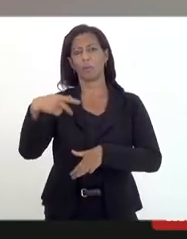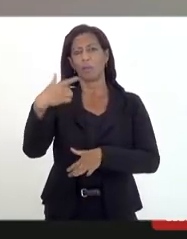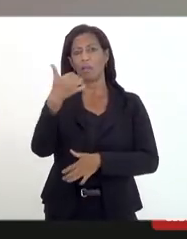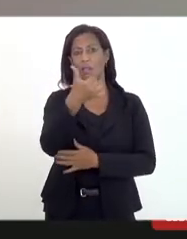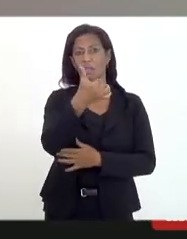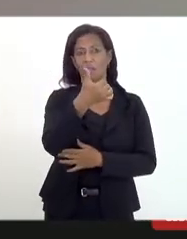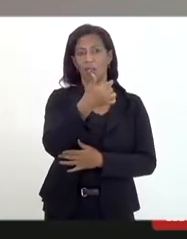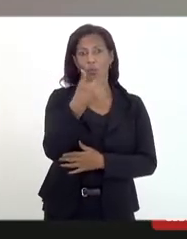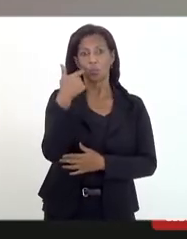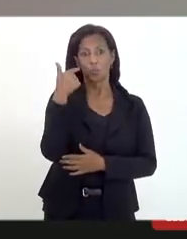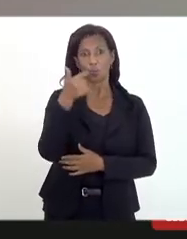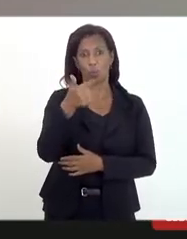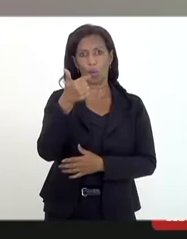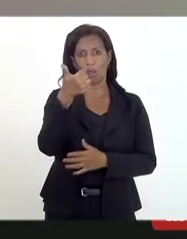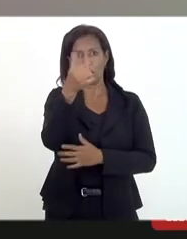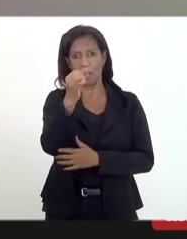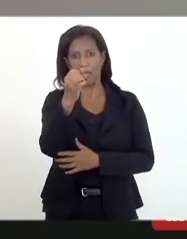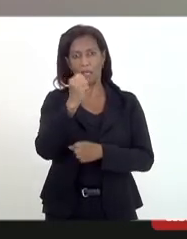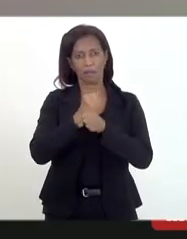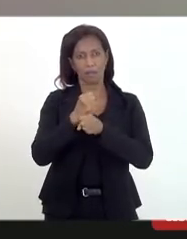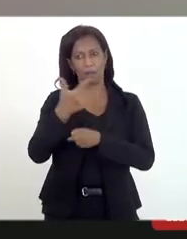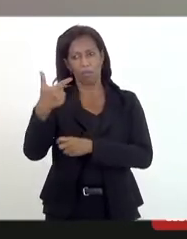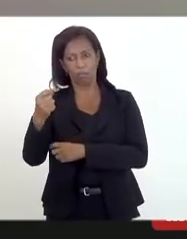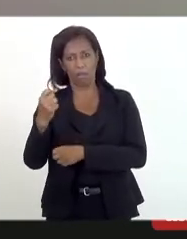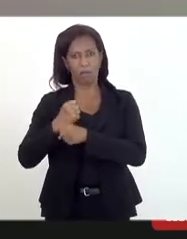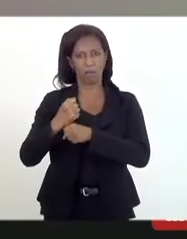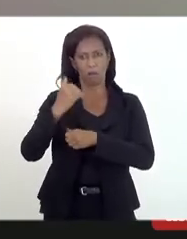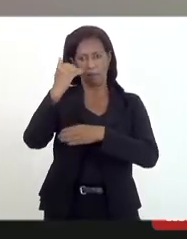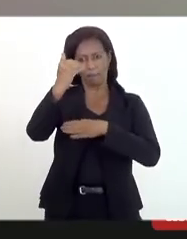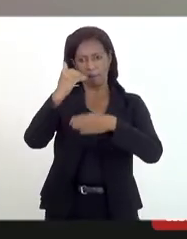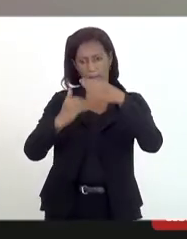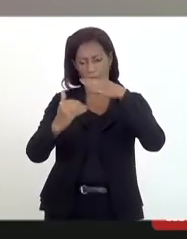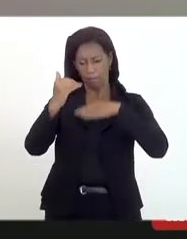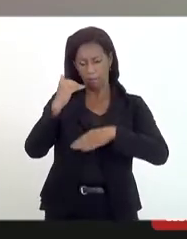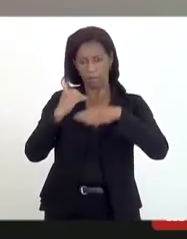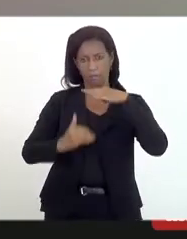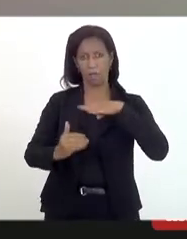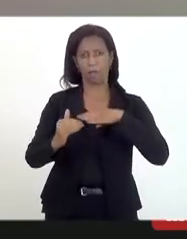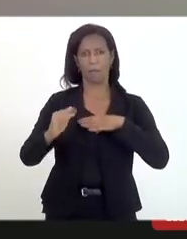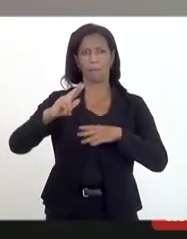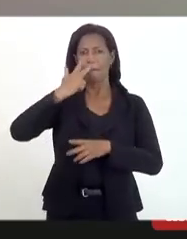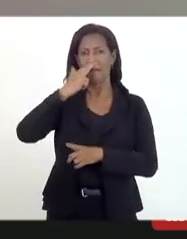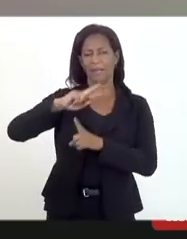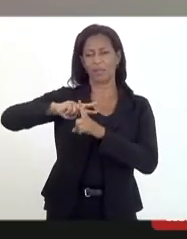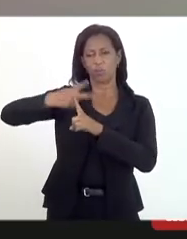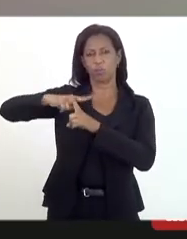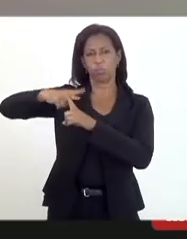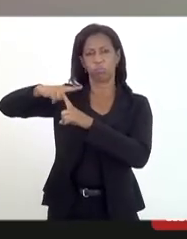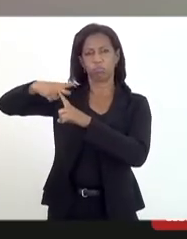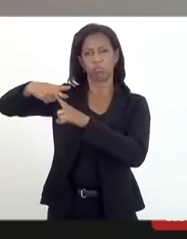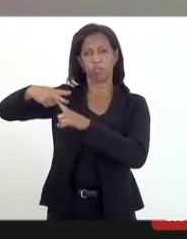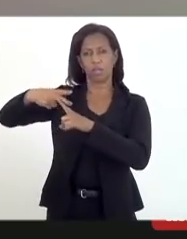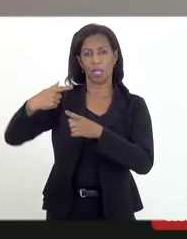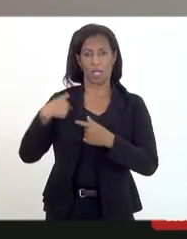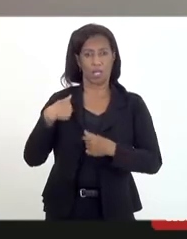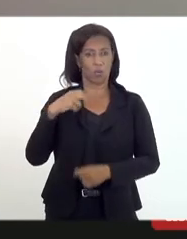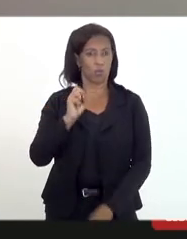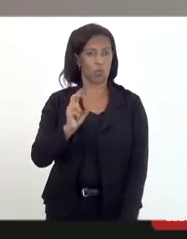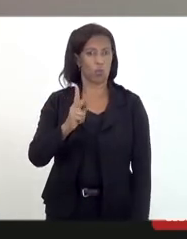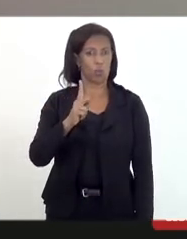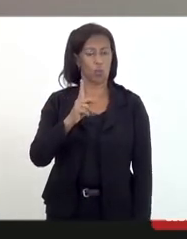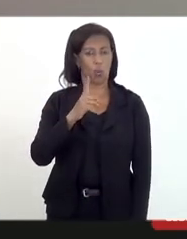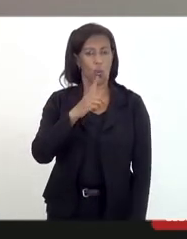fenômeno cresceu demais. Queria me apresentar um pouco. Eu sou Jaime Antropolo, sou procurador da República há